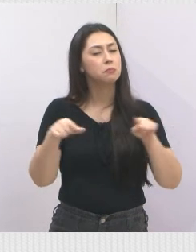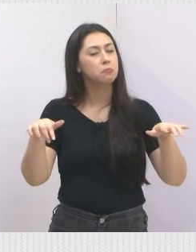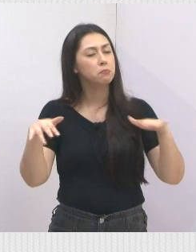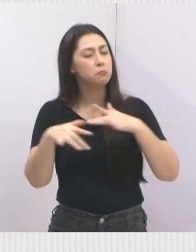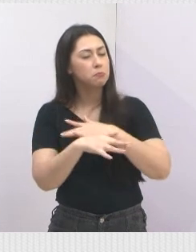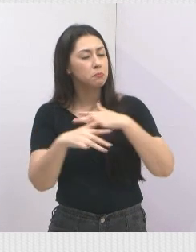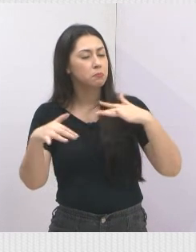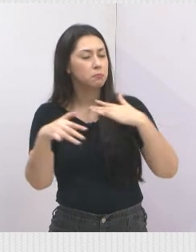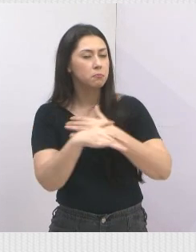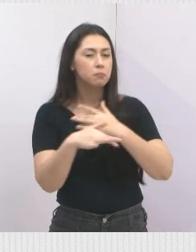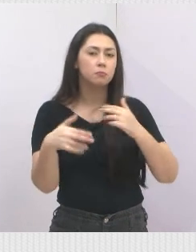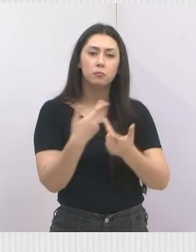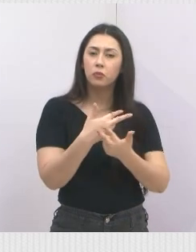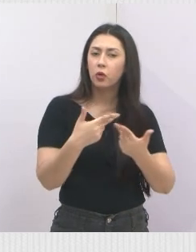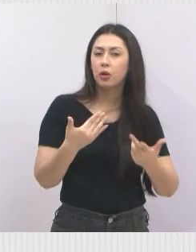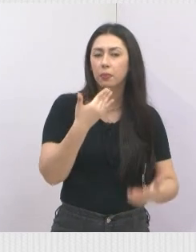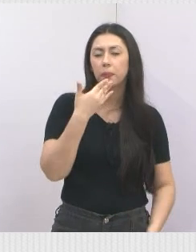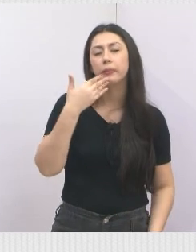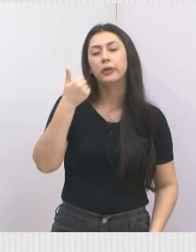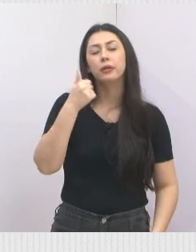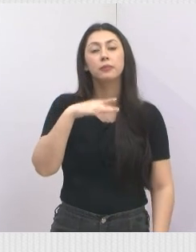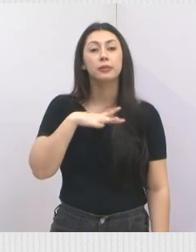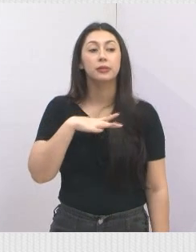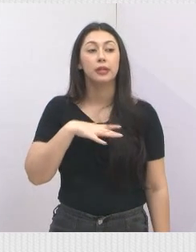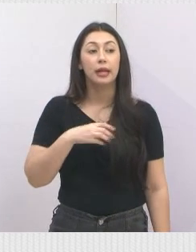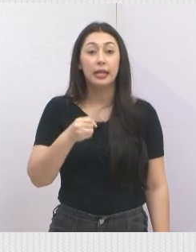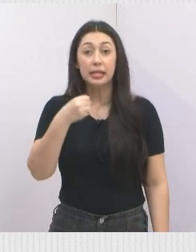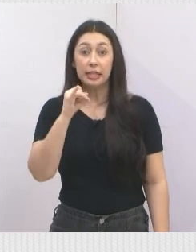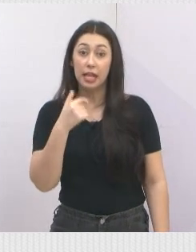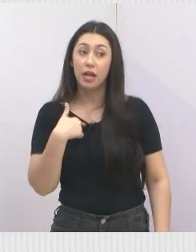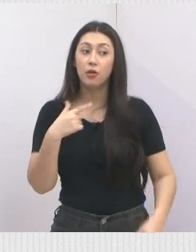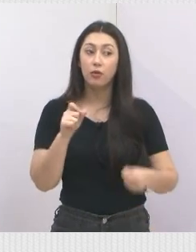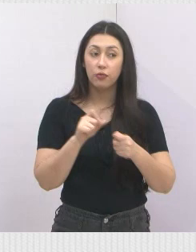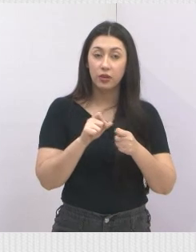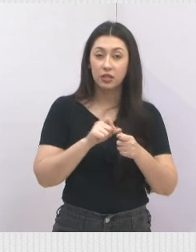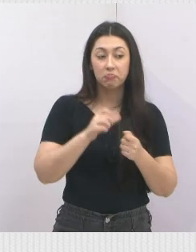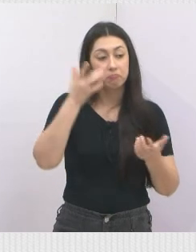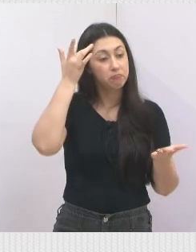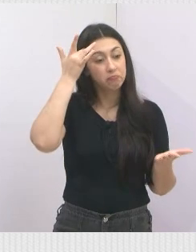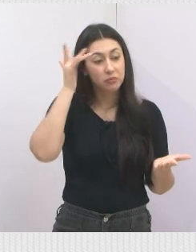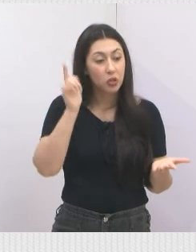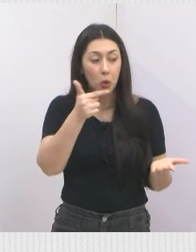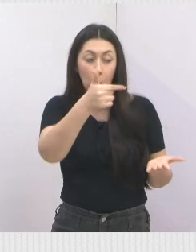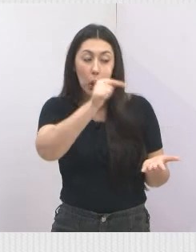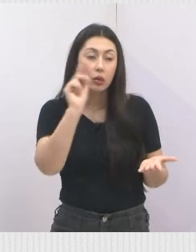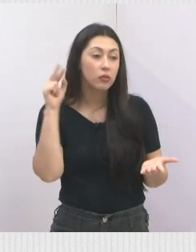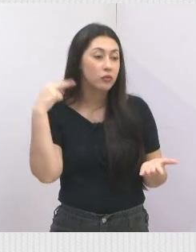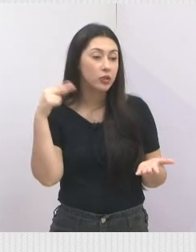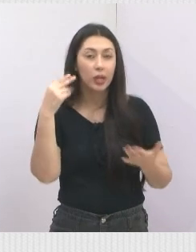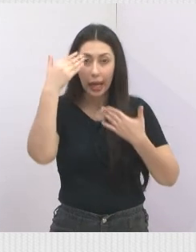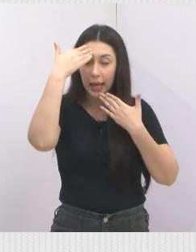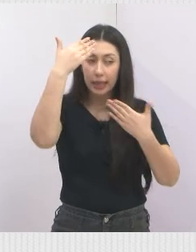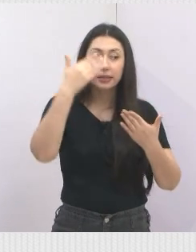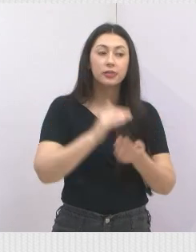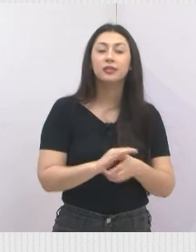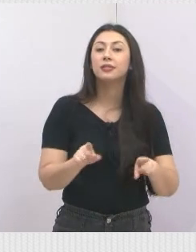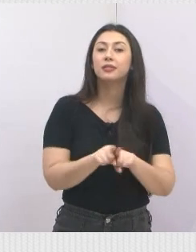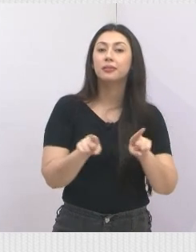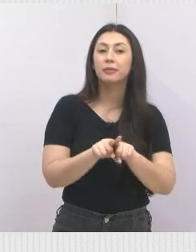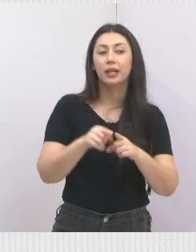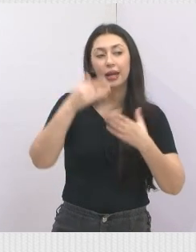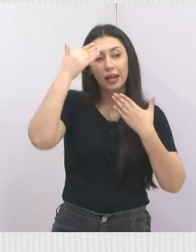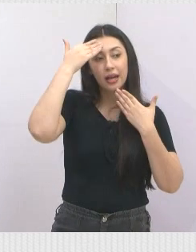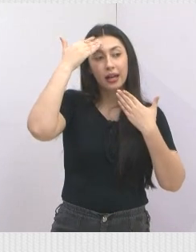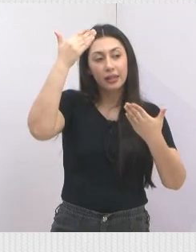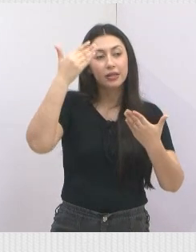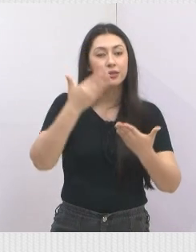sempre algo que for de melhor para a nossa cidade. Se é eu que vou fazer, não sei. Se é outro vereador, eu agradeço. E agradeço a luz de